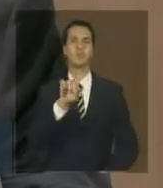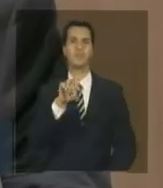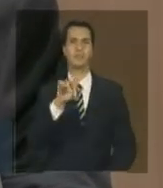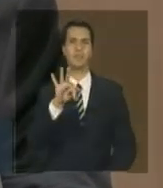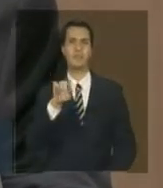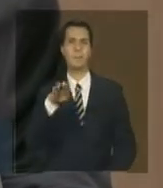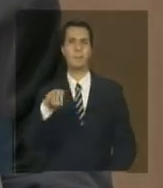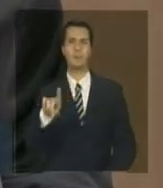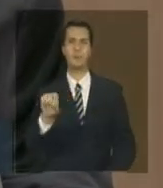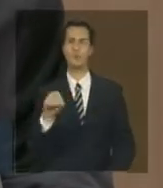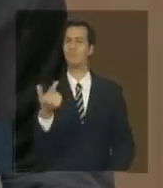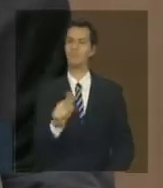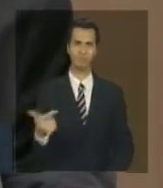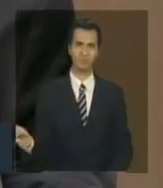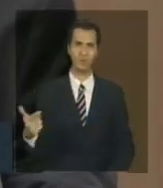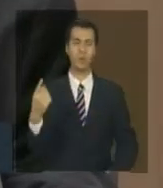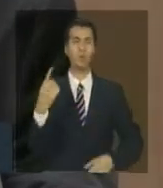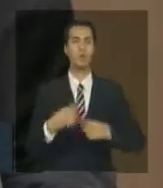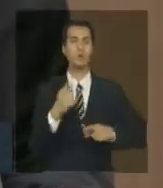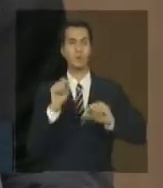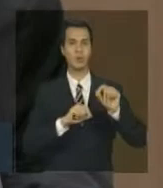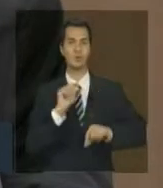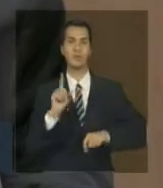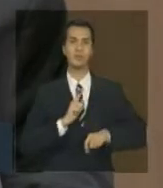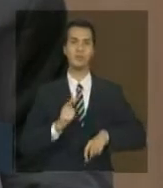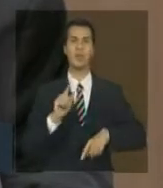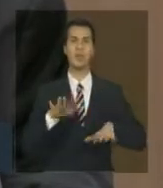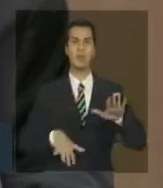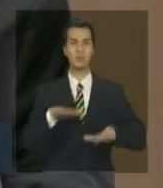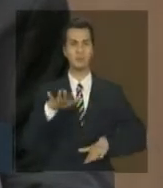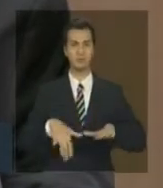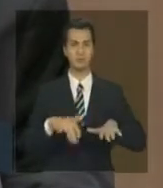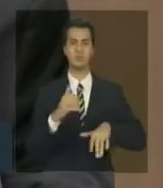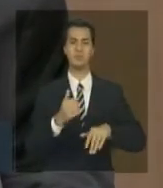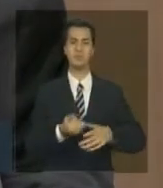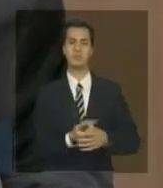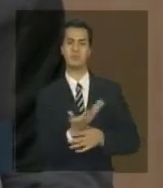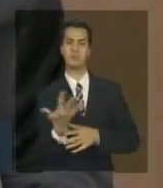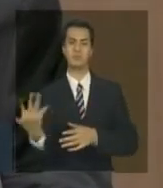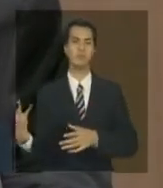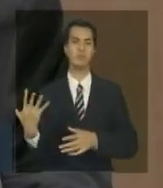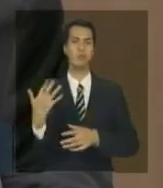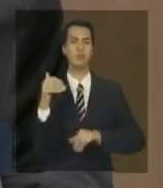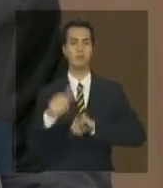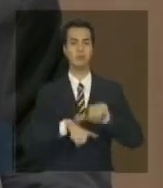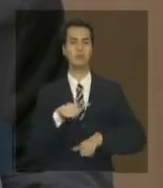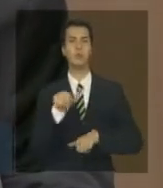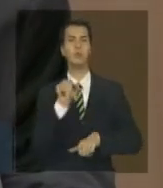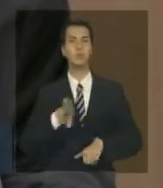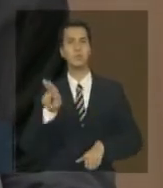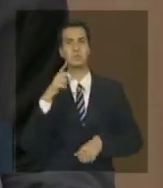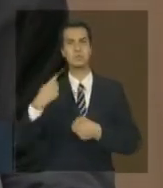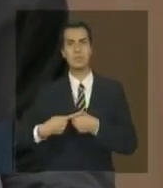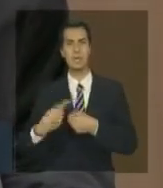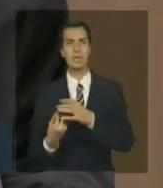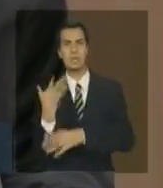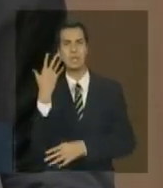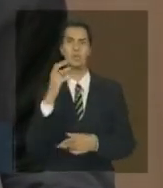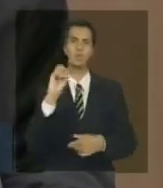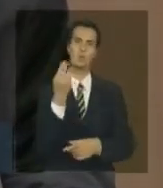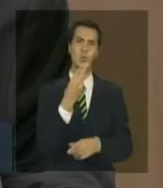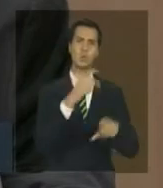vegetação natural para usos antrópicos, agricultura, mineração, urbanização, etc.